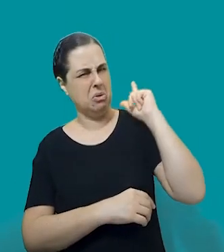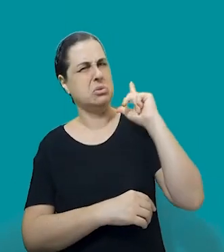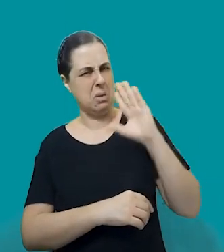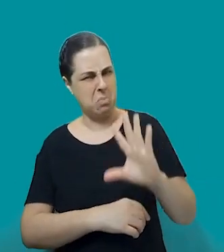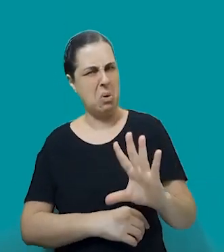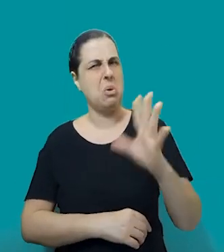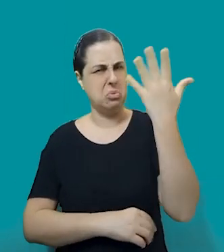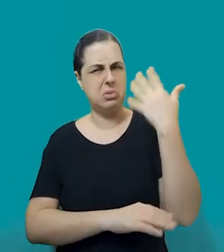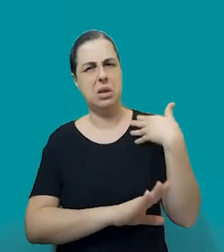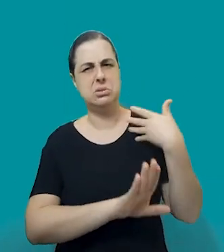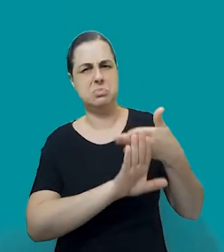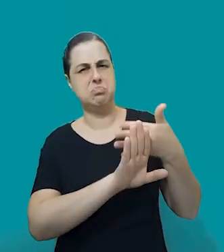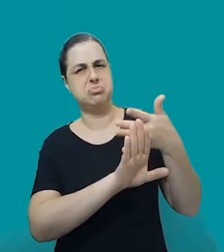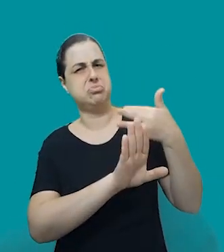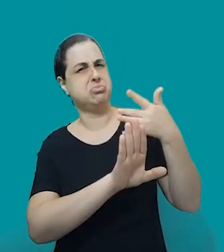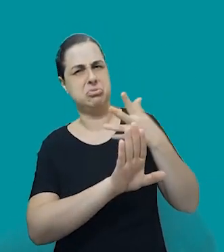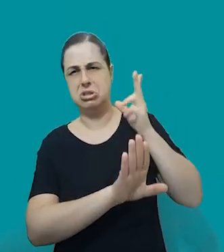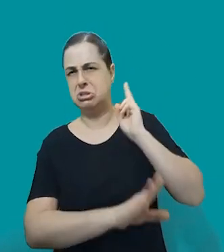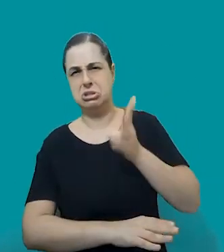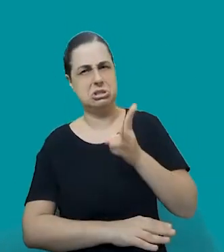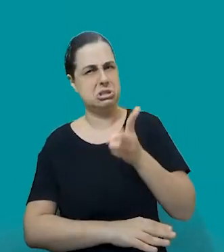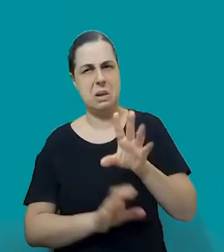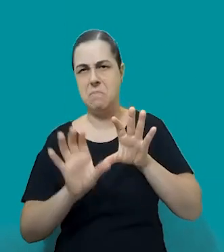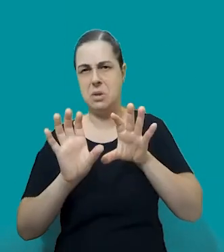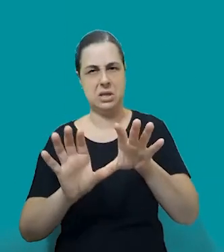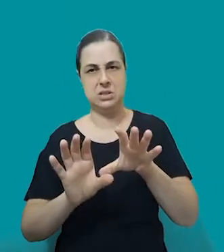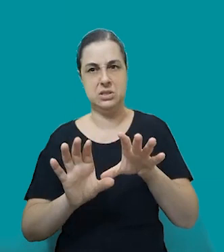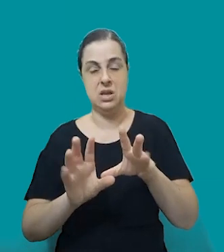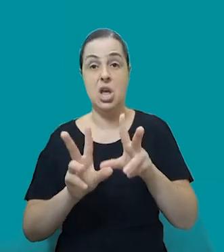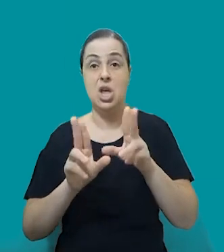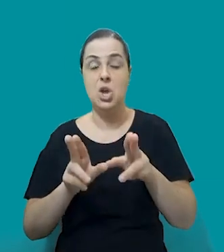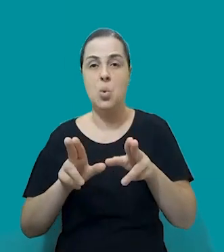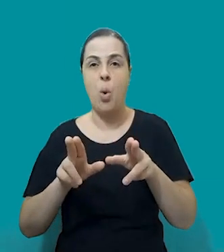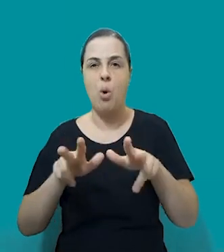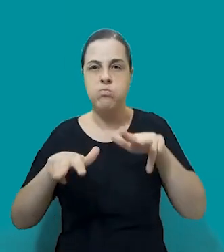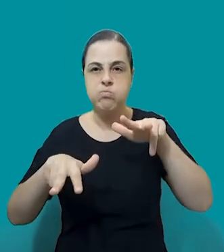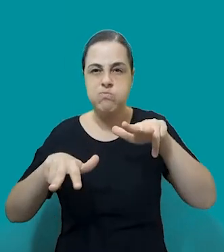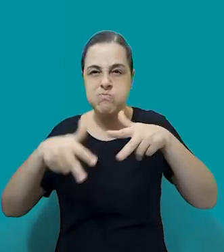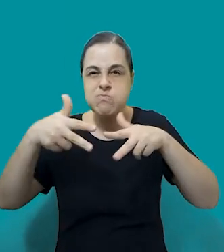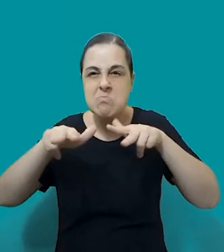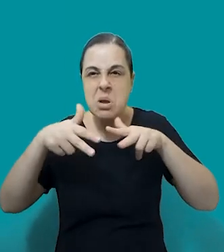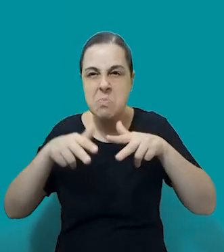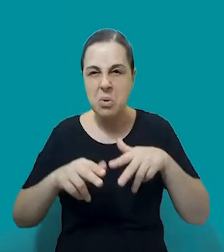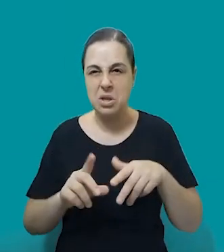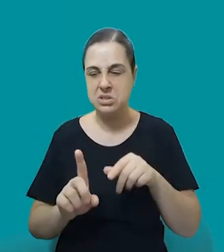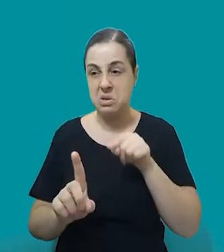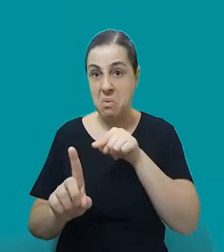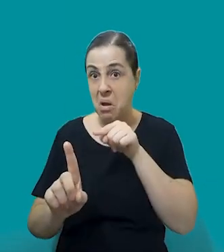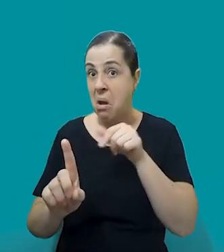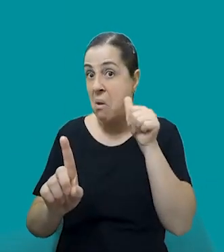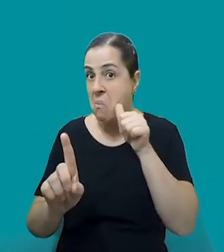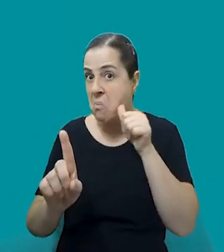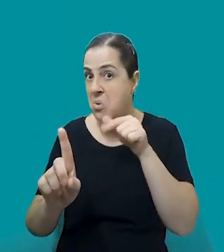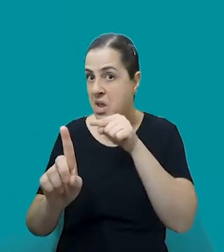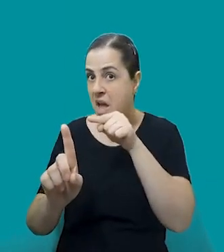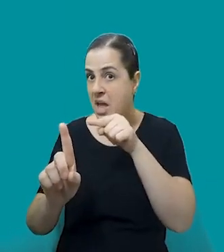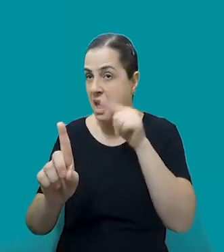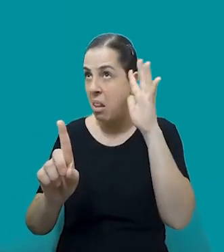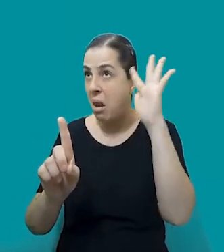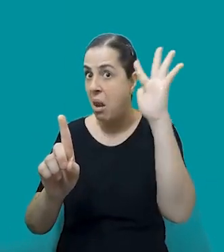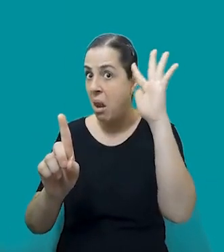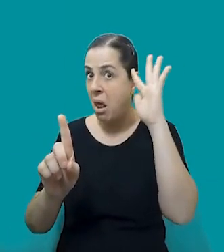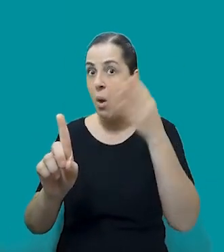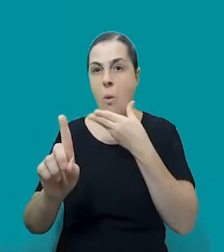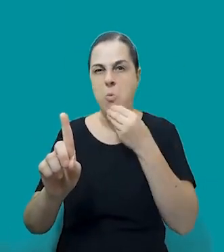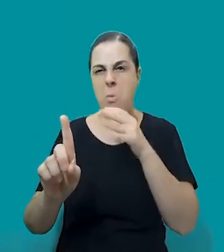né? Vem acontecendo praticamente desde sempre. Sempre foi essa forma de manipulação, de controle do pensamento da mulher, de controle das ações,